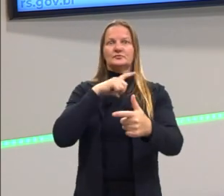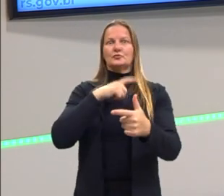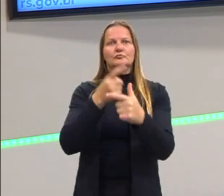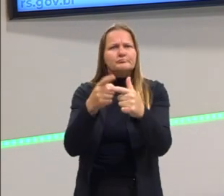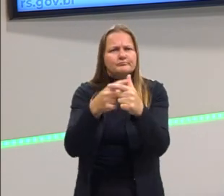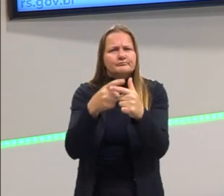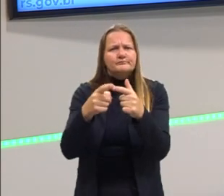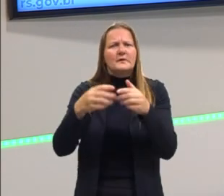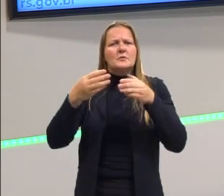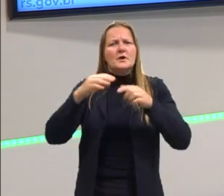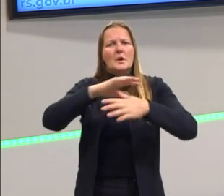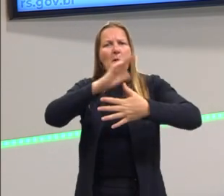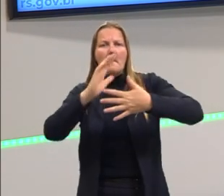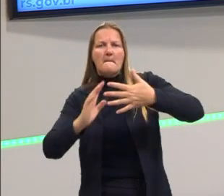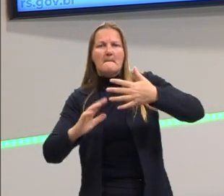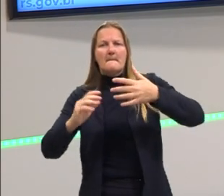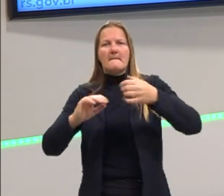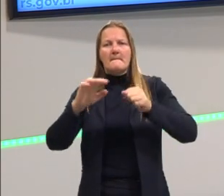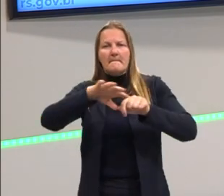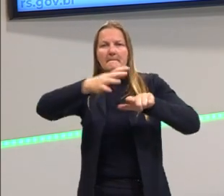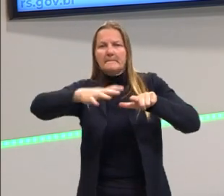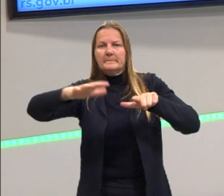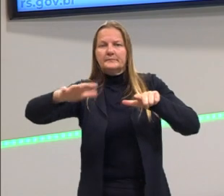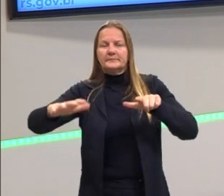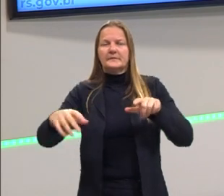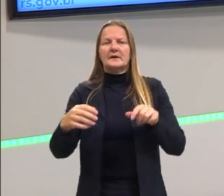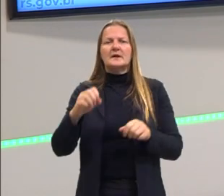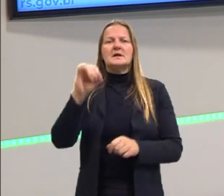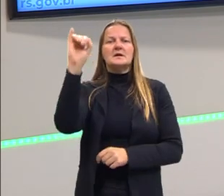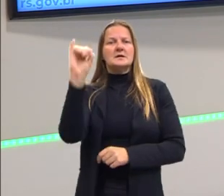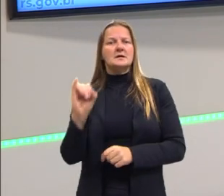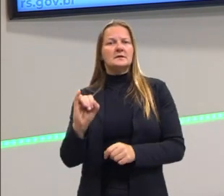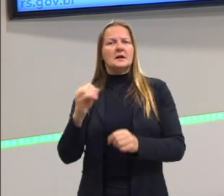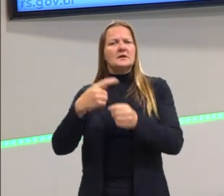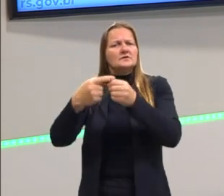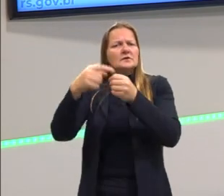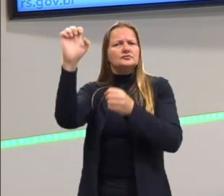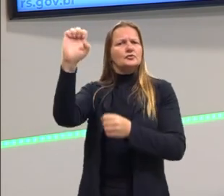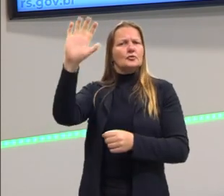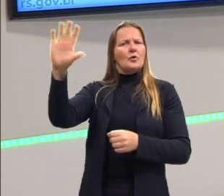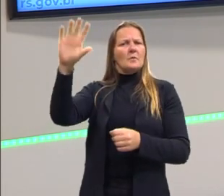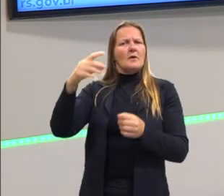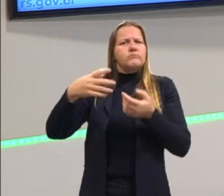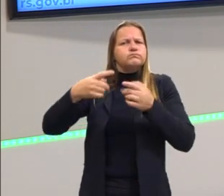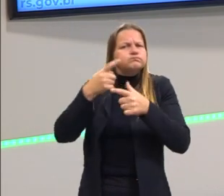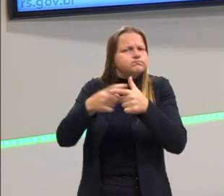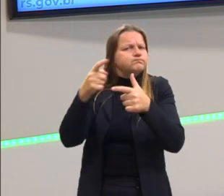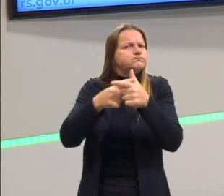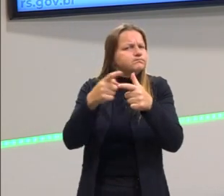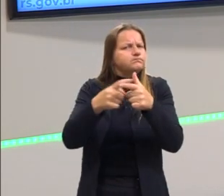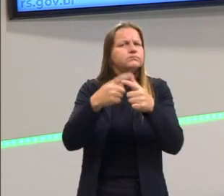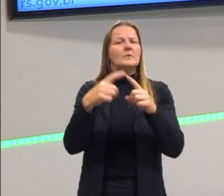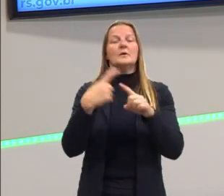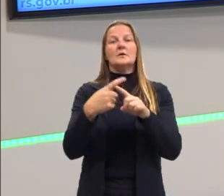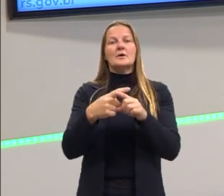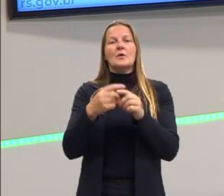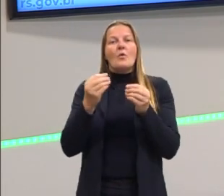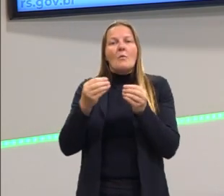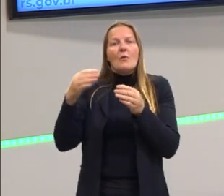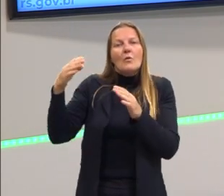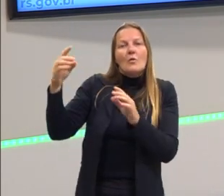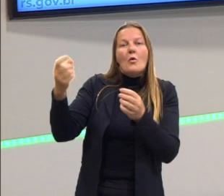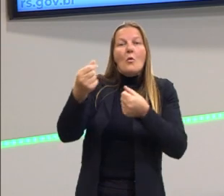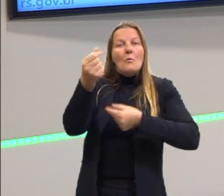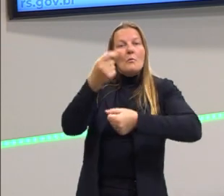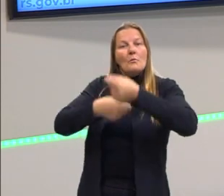pelo Mediterrâneo, que vinha pelo Mediterrâneo, chegava na Itália, nas cidades italianas, e isso se torna um problema para a passagem dos